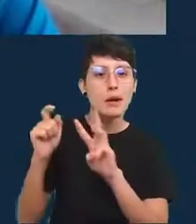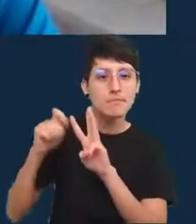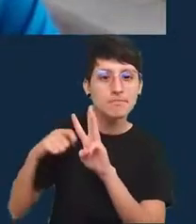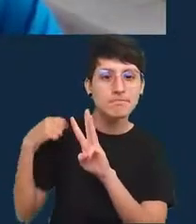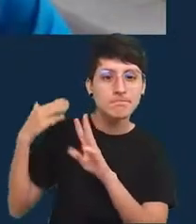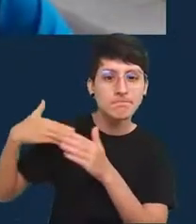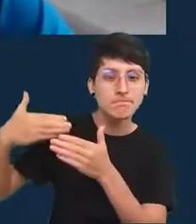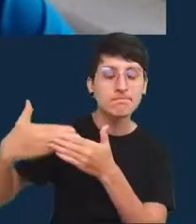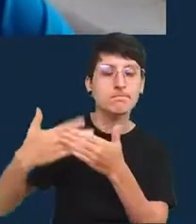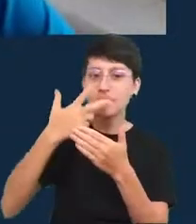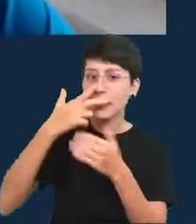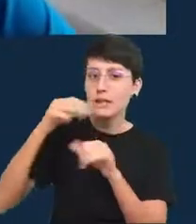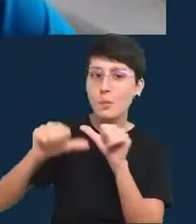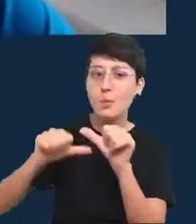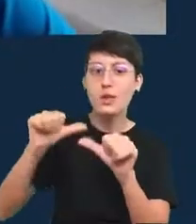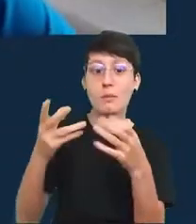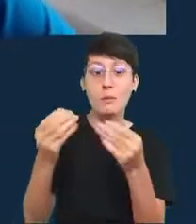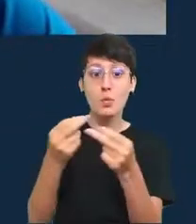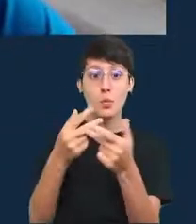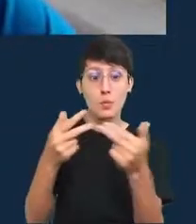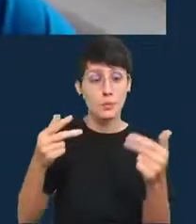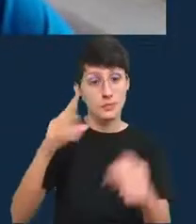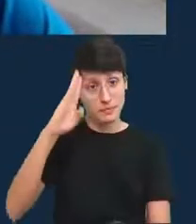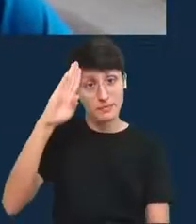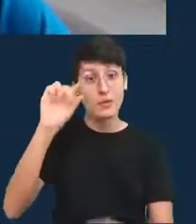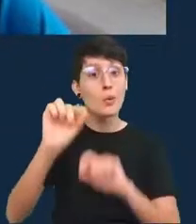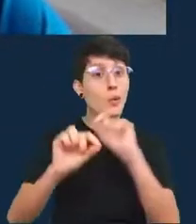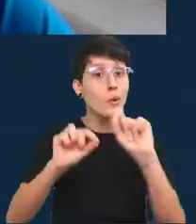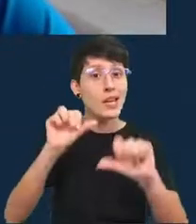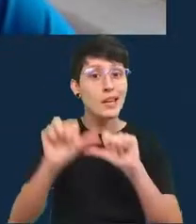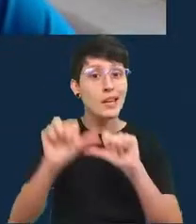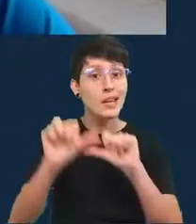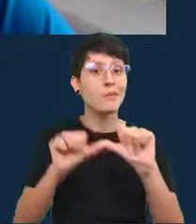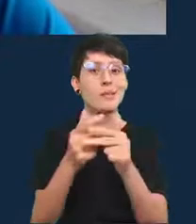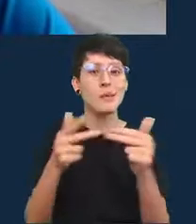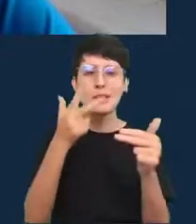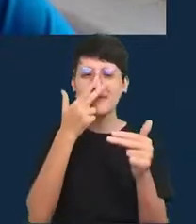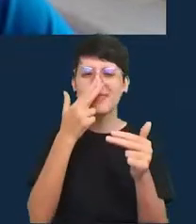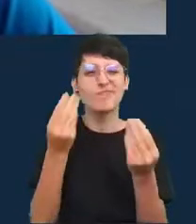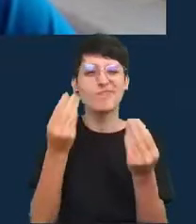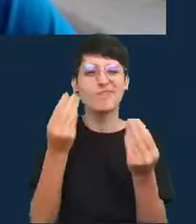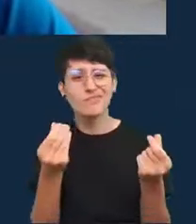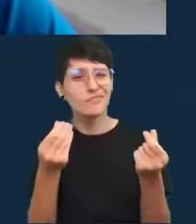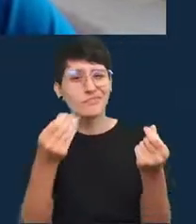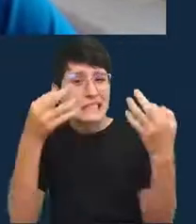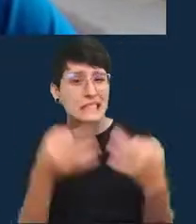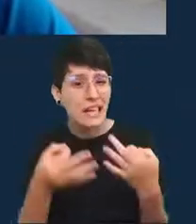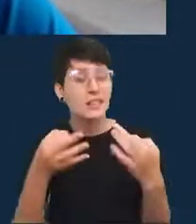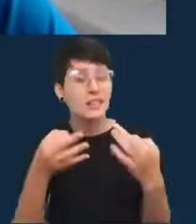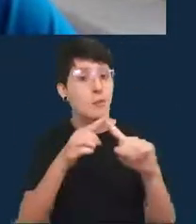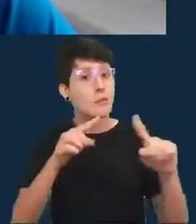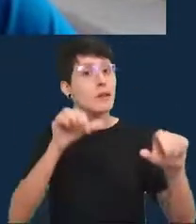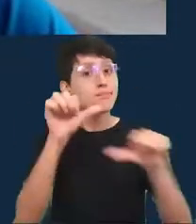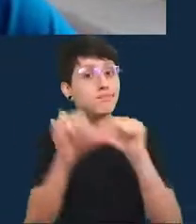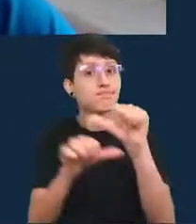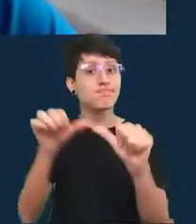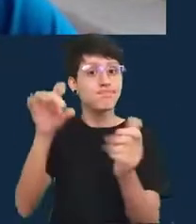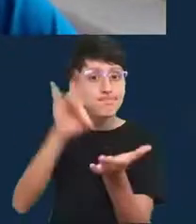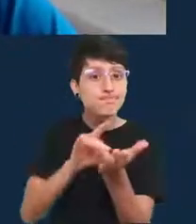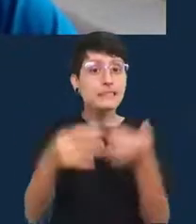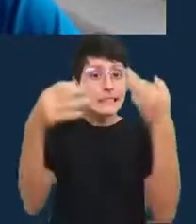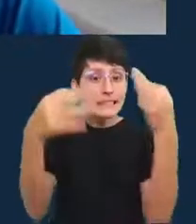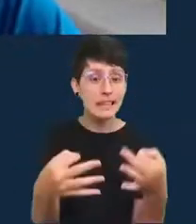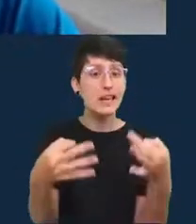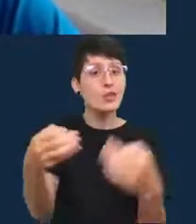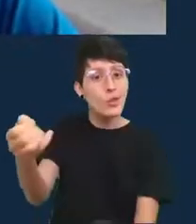mudando bastante especialmente o que está mudando é que estamos indo de algo que era muito incerto para algo que é muito mais certo à medida que os novos